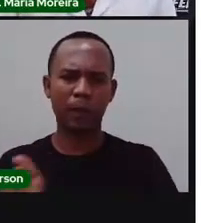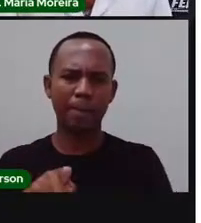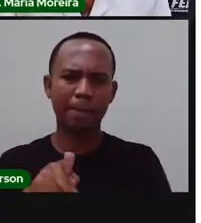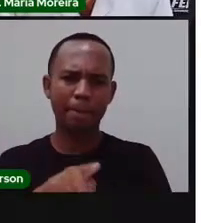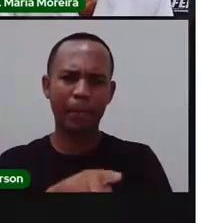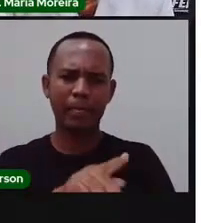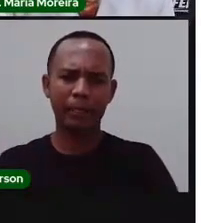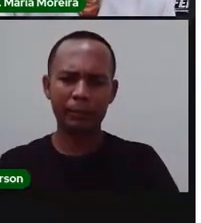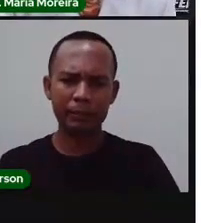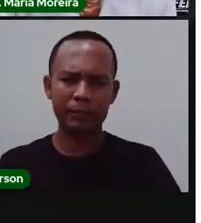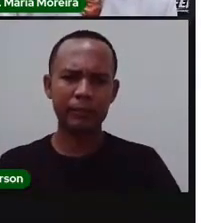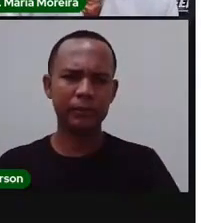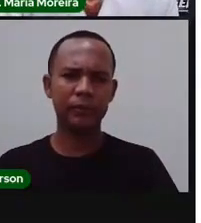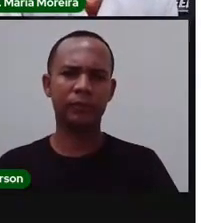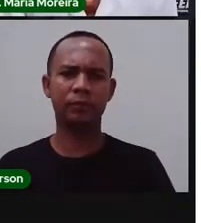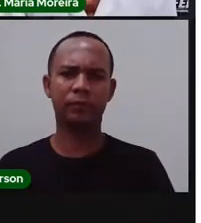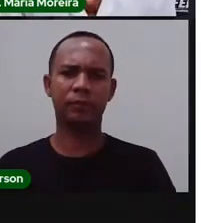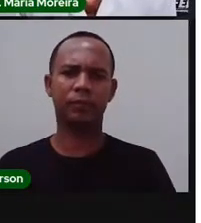árvores.